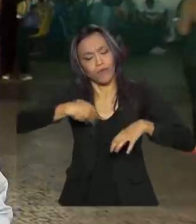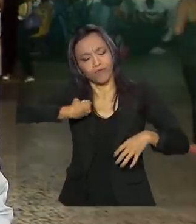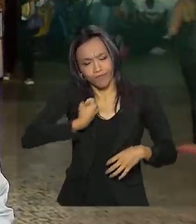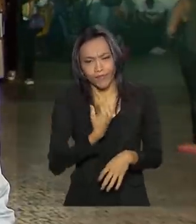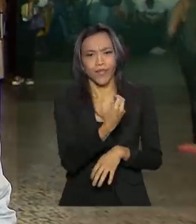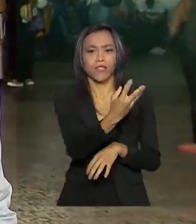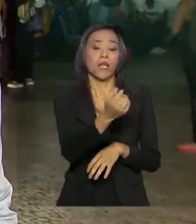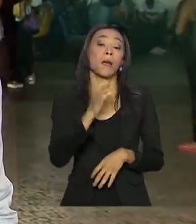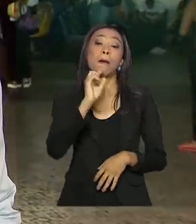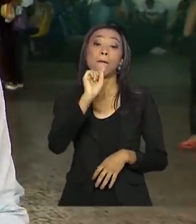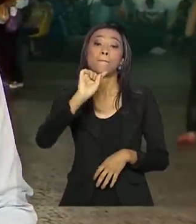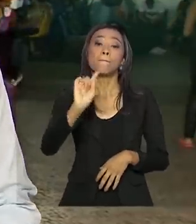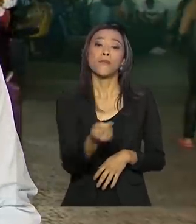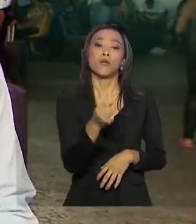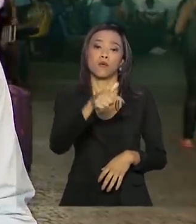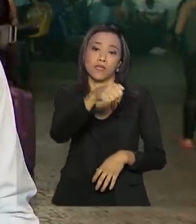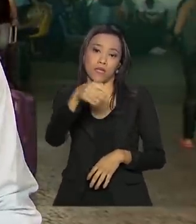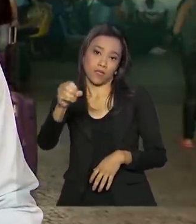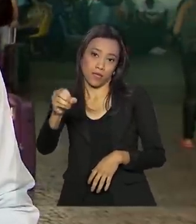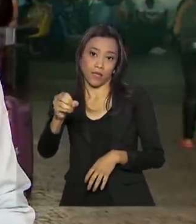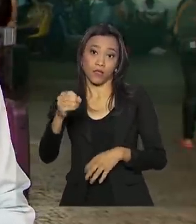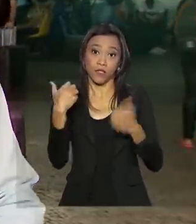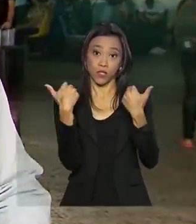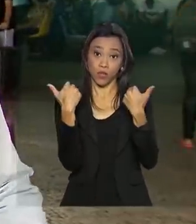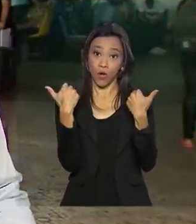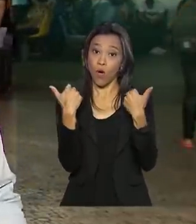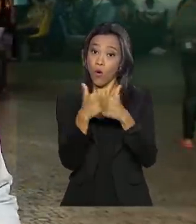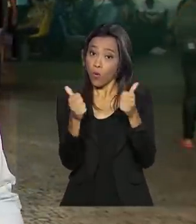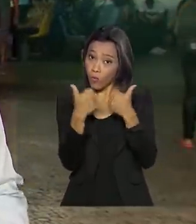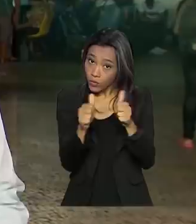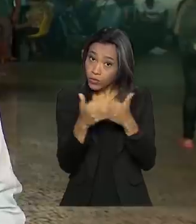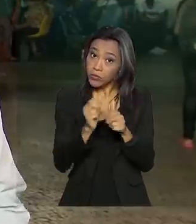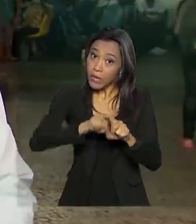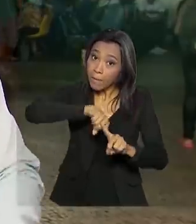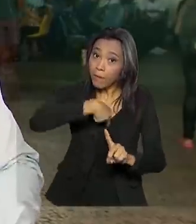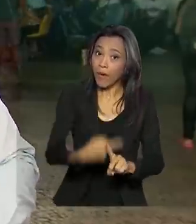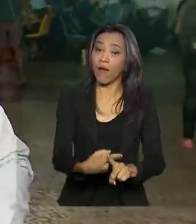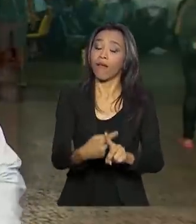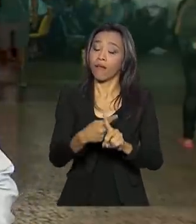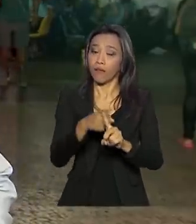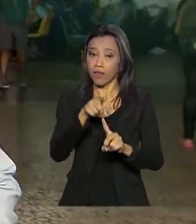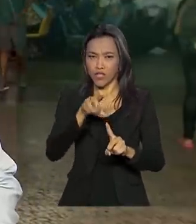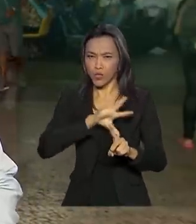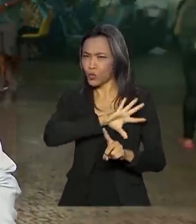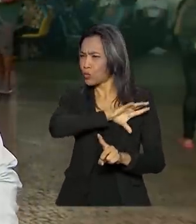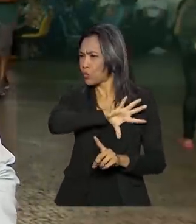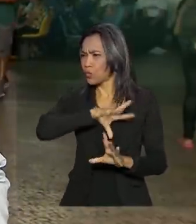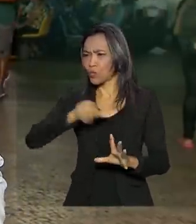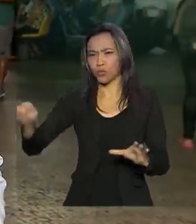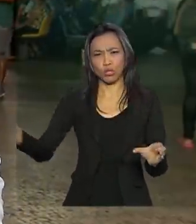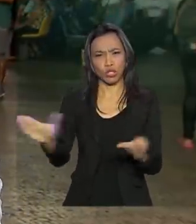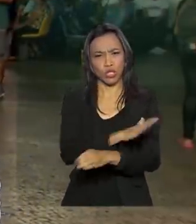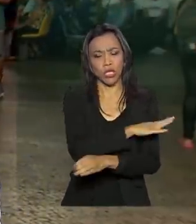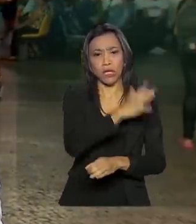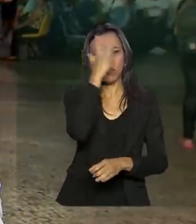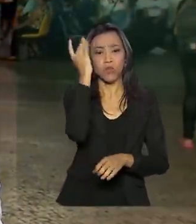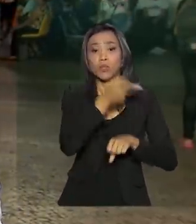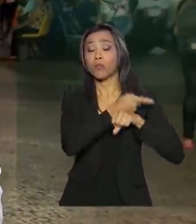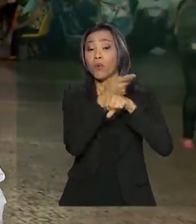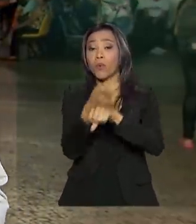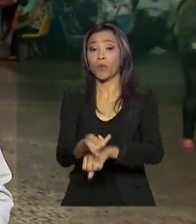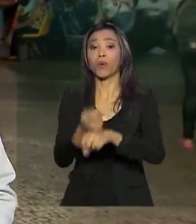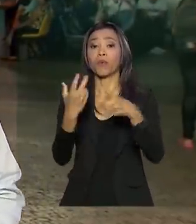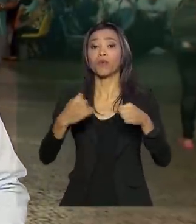.700 ônibus extras para dar conta da demanda e, ao que parece, todos vão estar cheios. A procura é grande para regiões